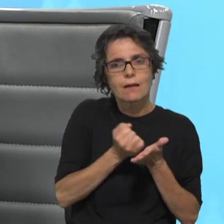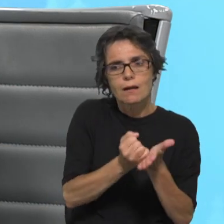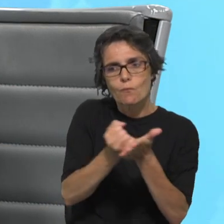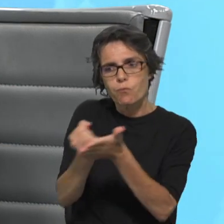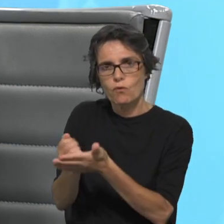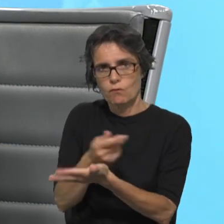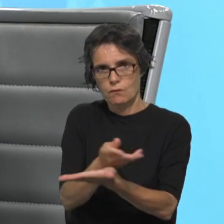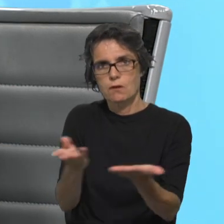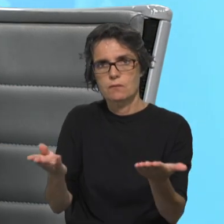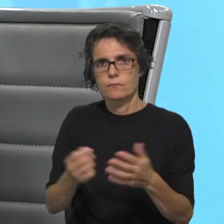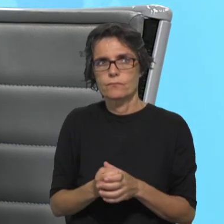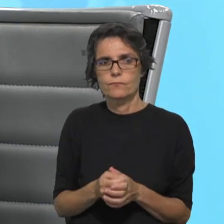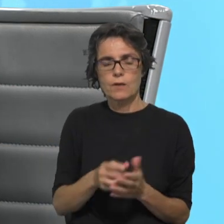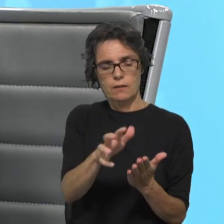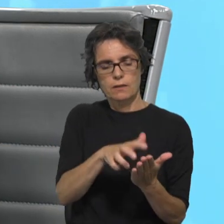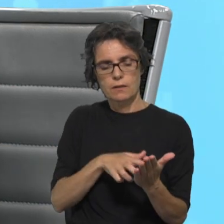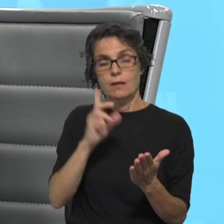Faz-me pensar também